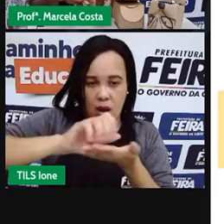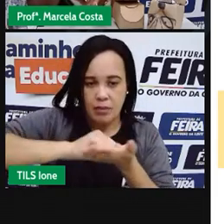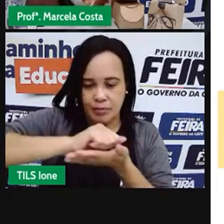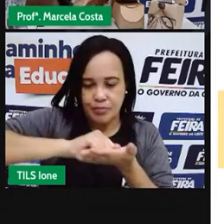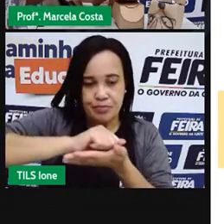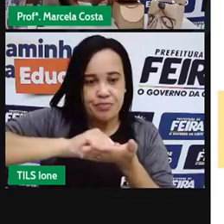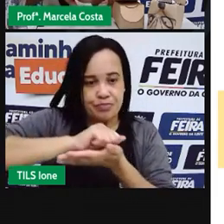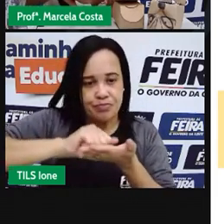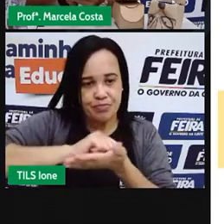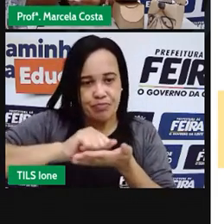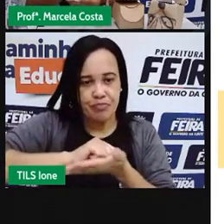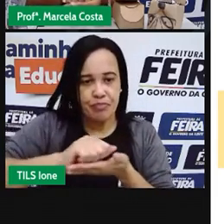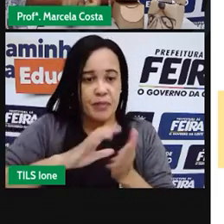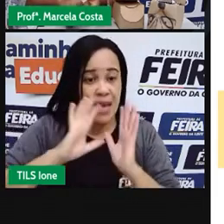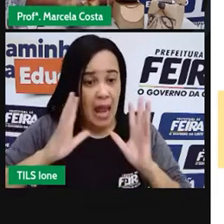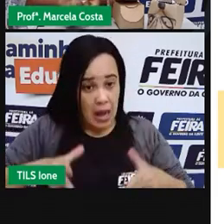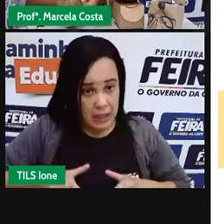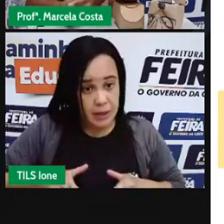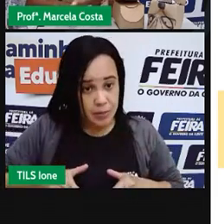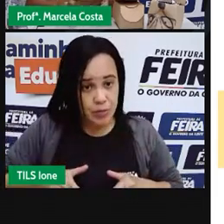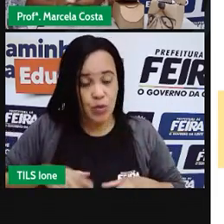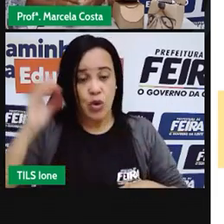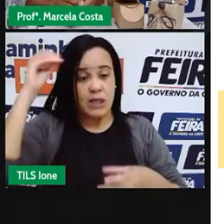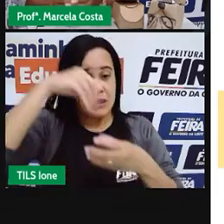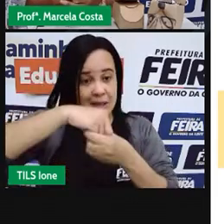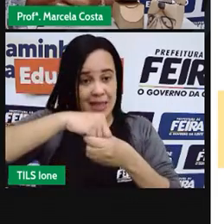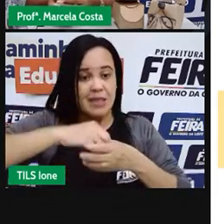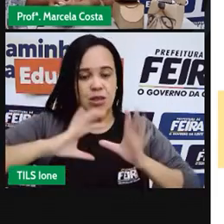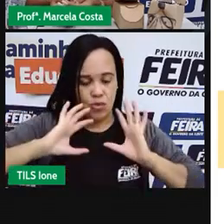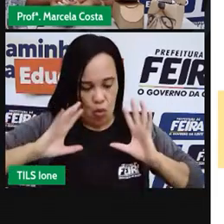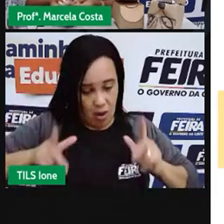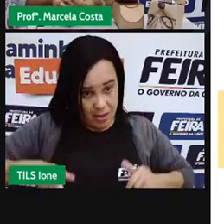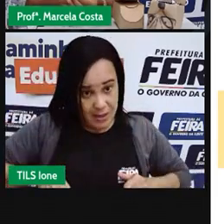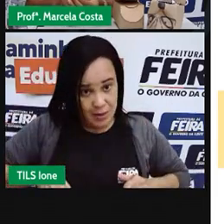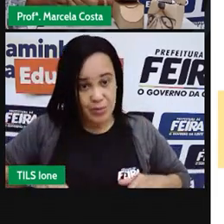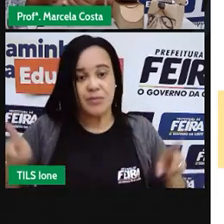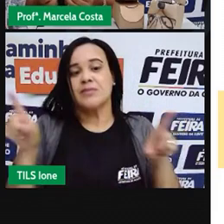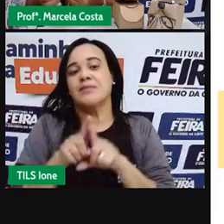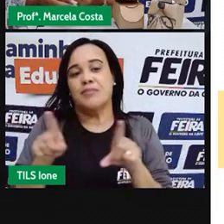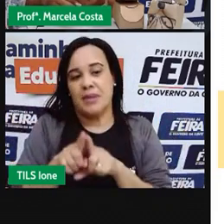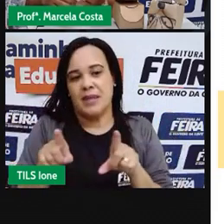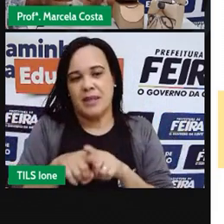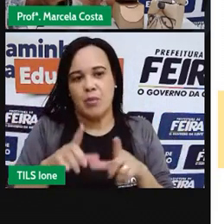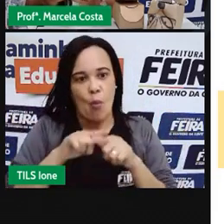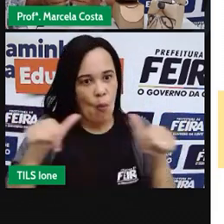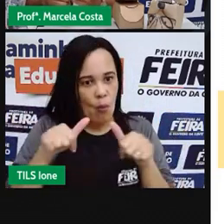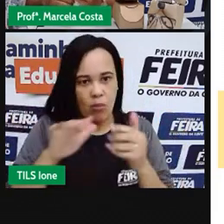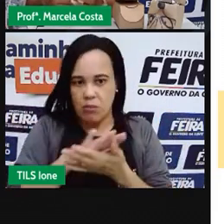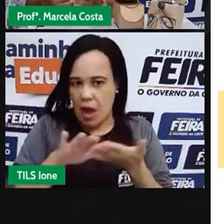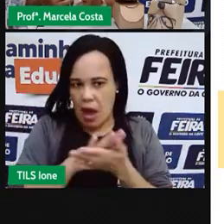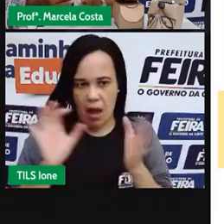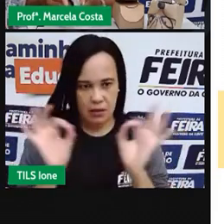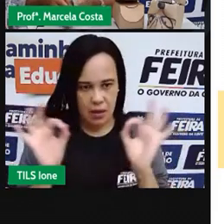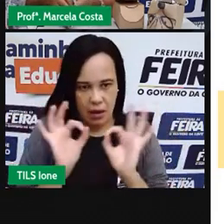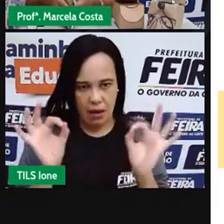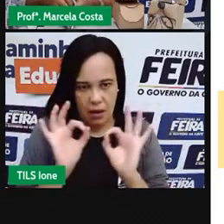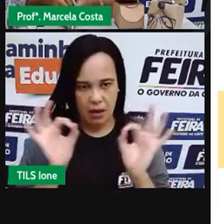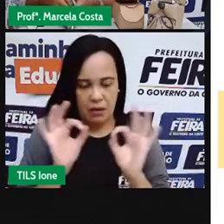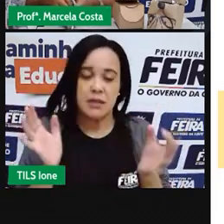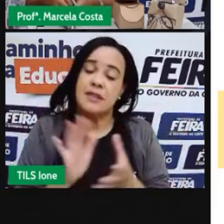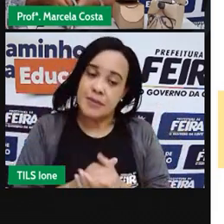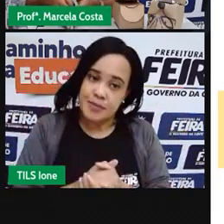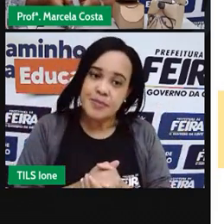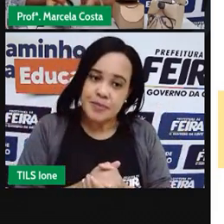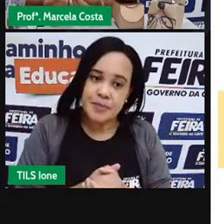esponja, passa ali no interior da caixa para que não fique nenhum resíduo. Não fique nenhuma sujeira.